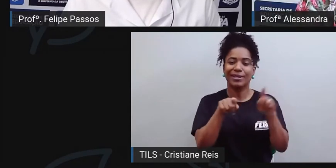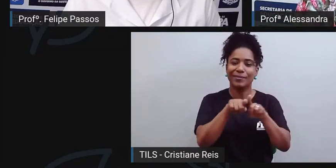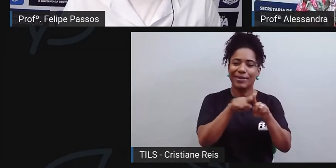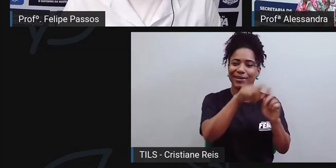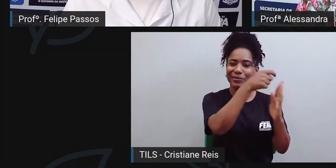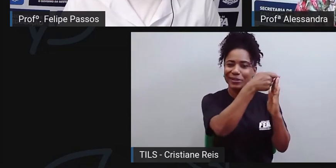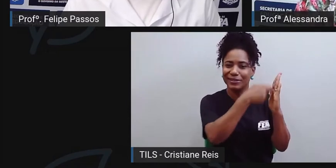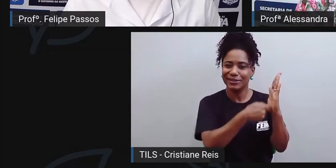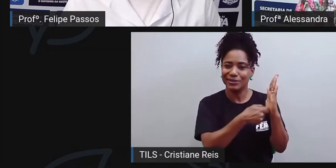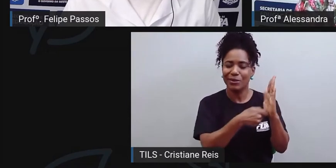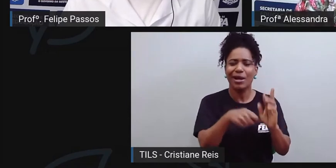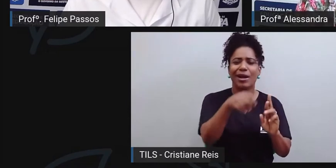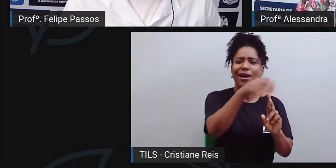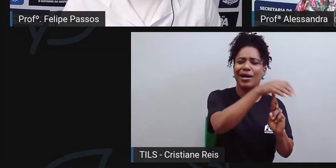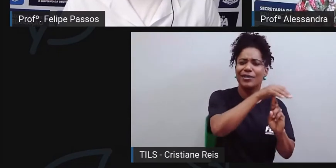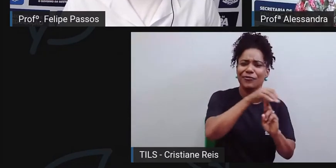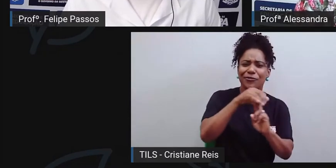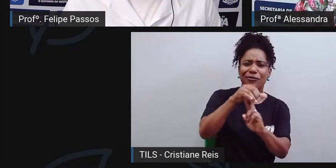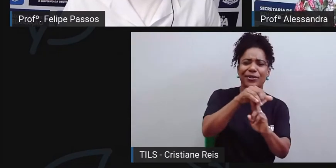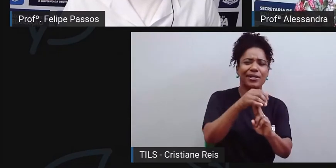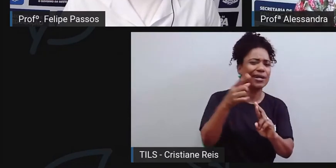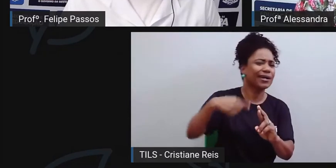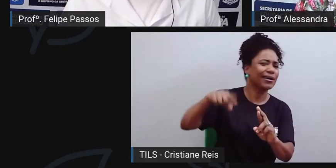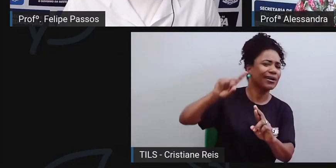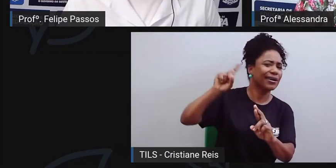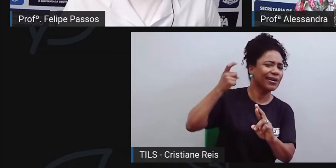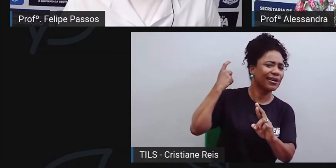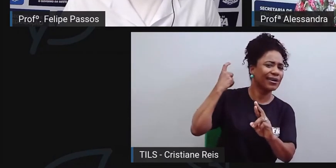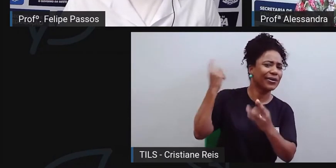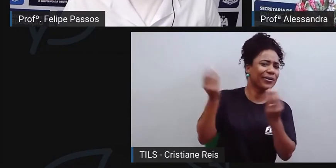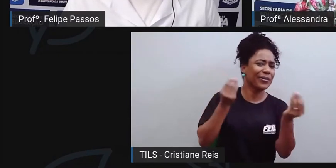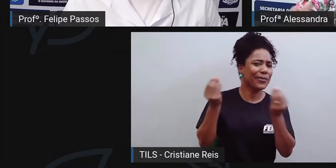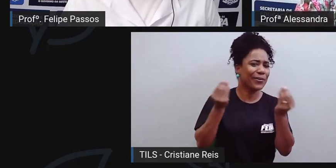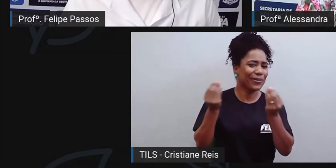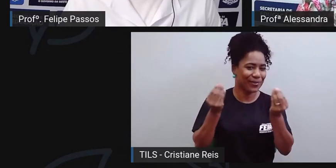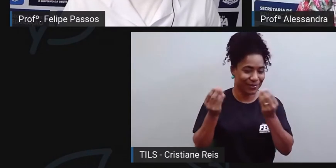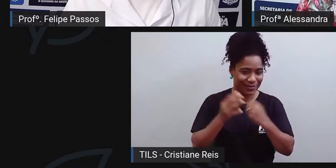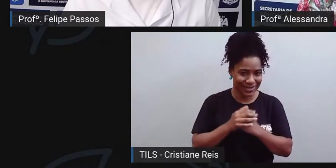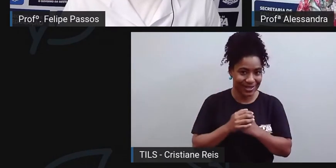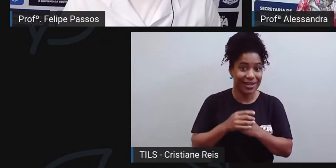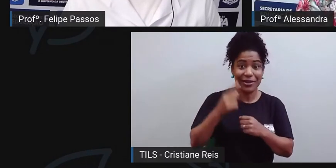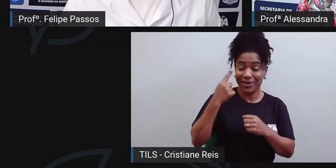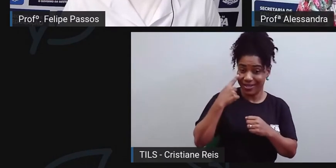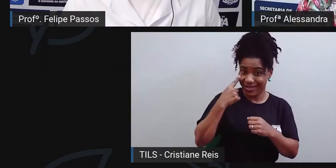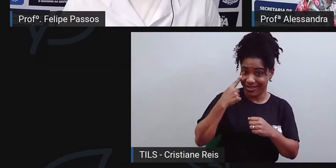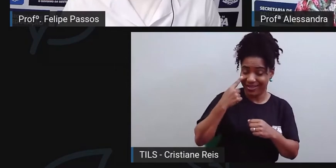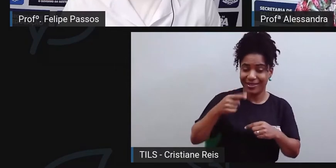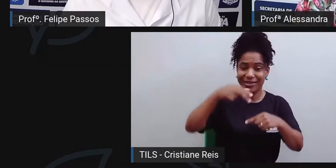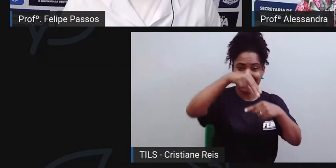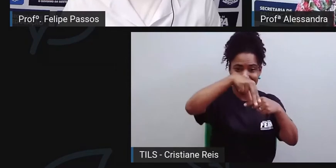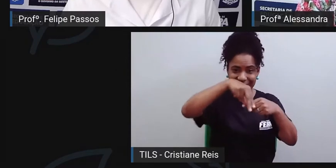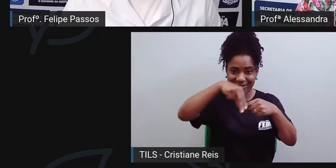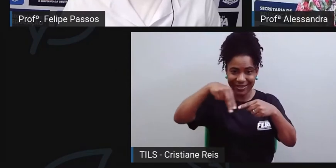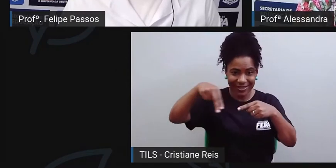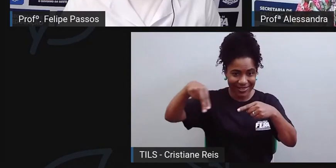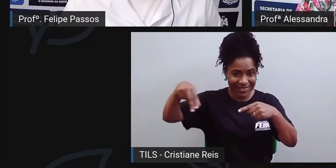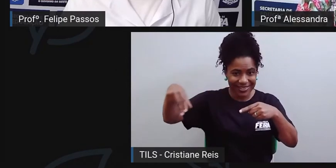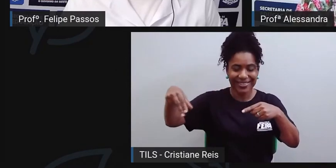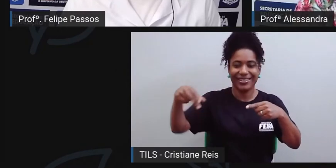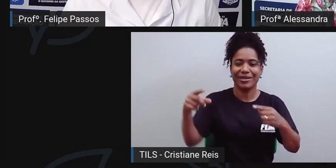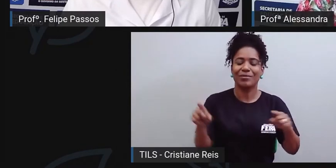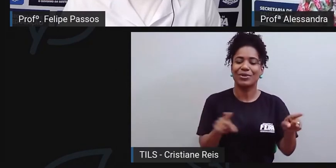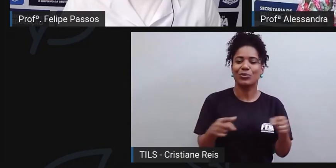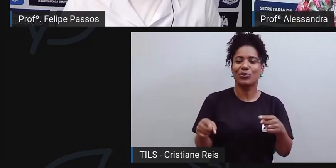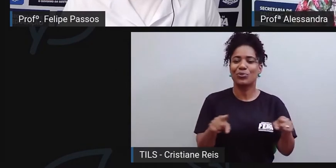dessa feira, a gente encontra a presença de repentistas, de pessoas que